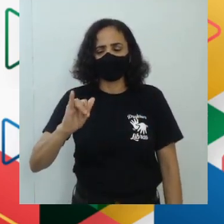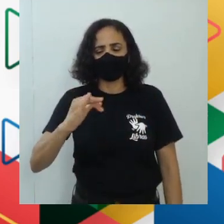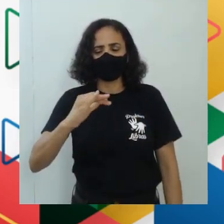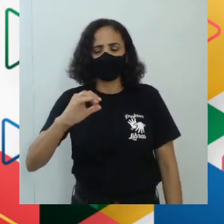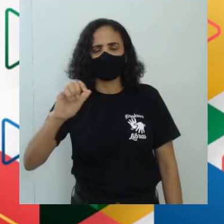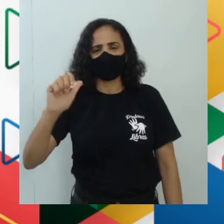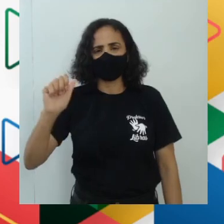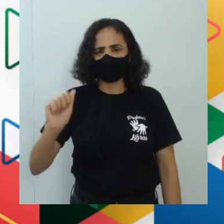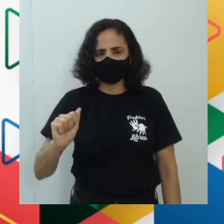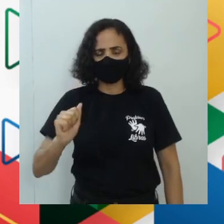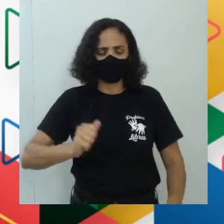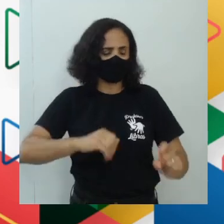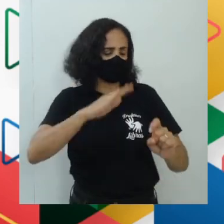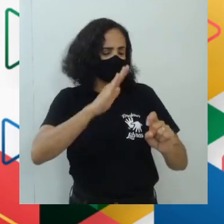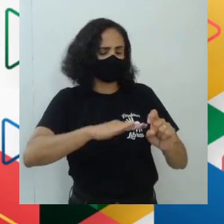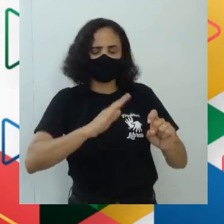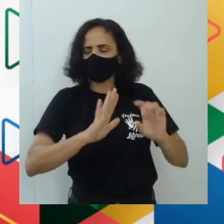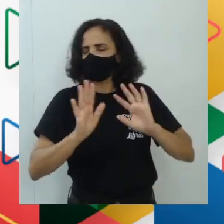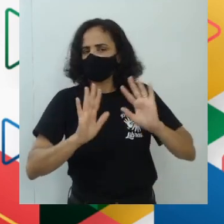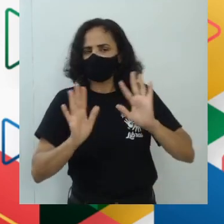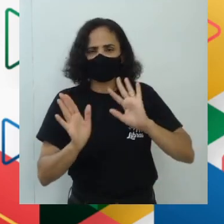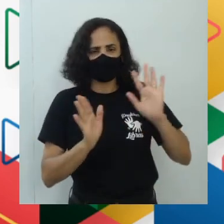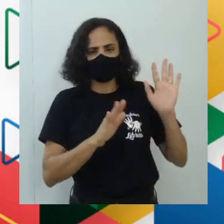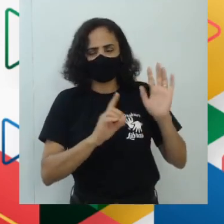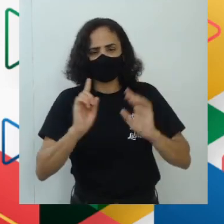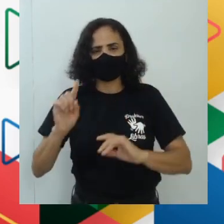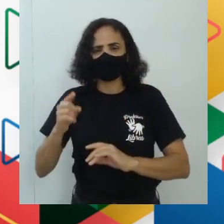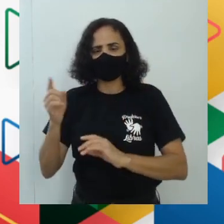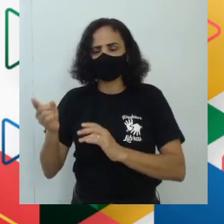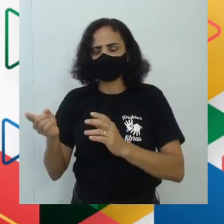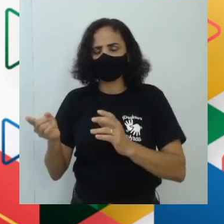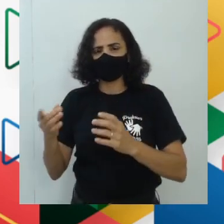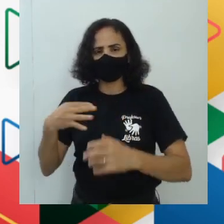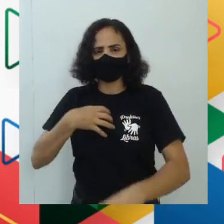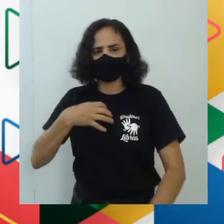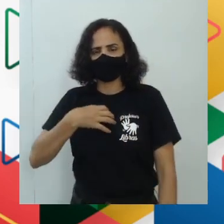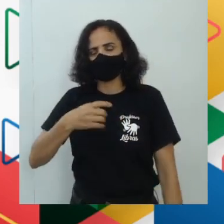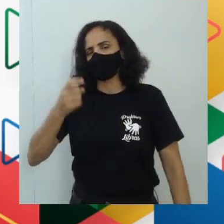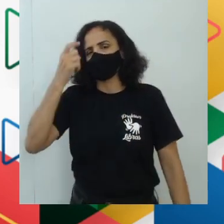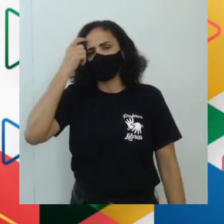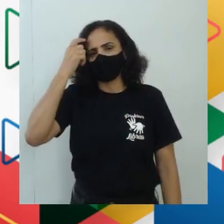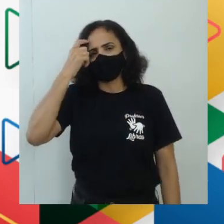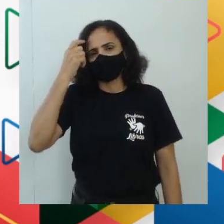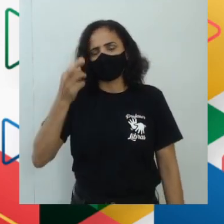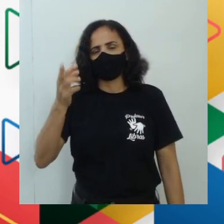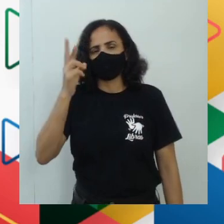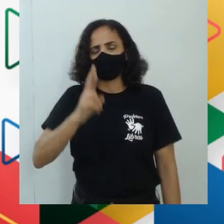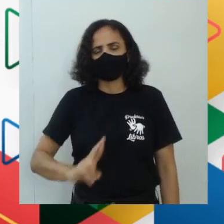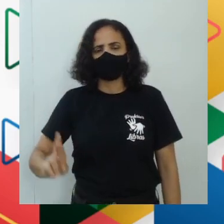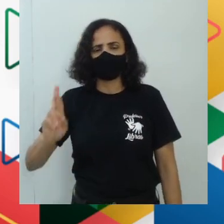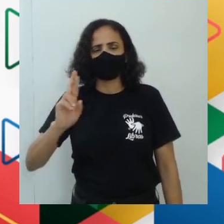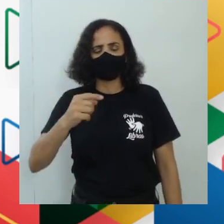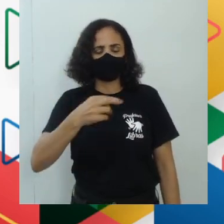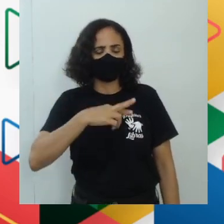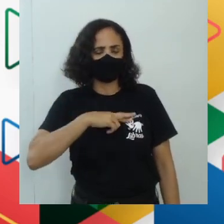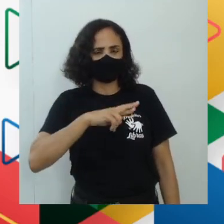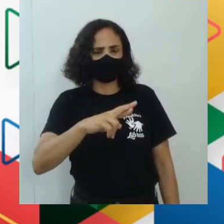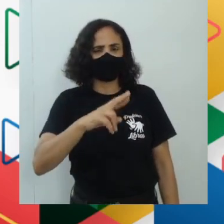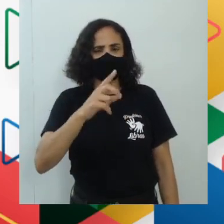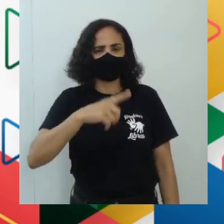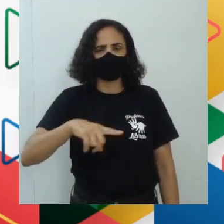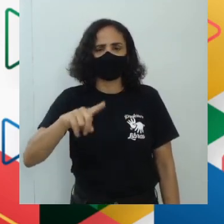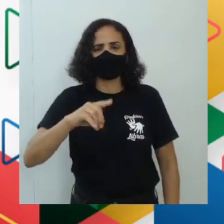ajuda dos mitos sem a ajuda daquilo que é irracional das crenças e etc como